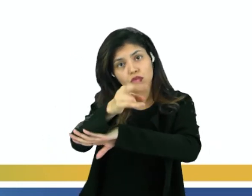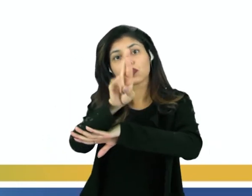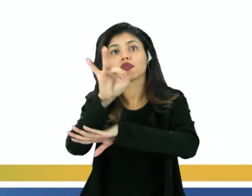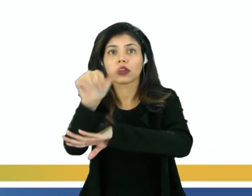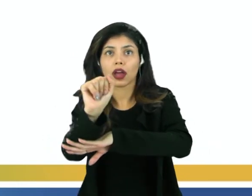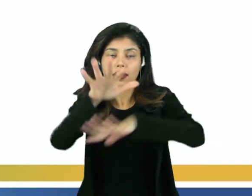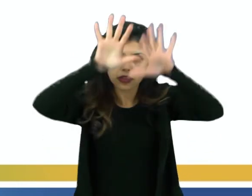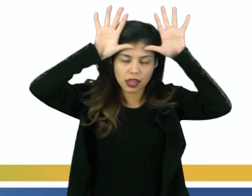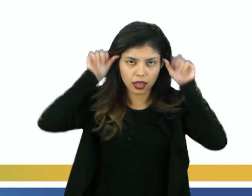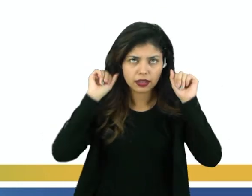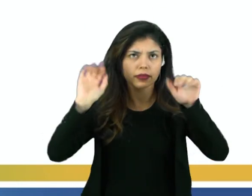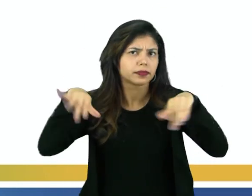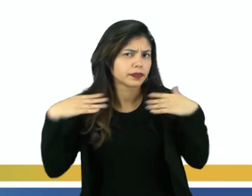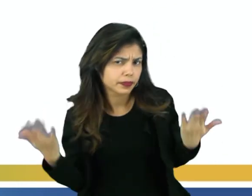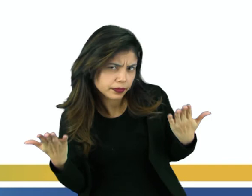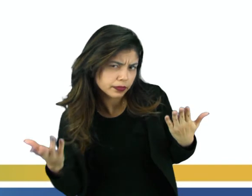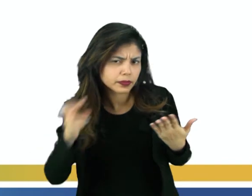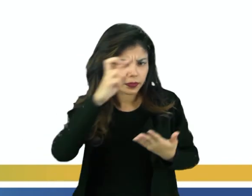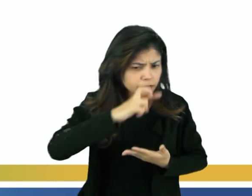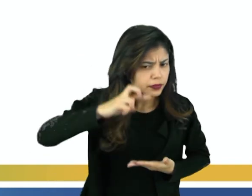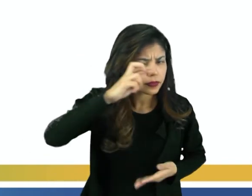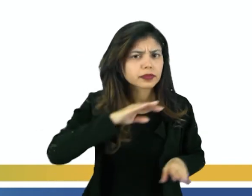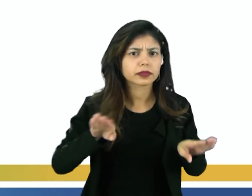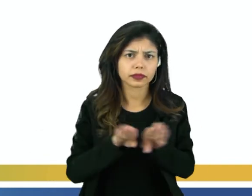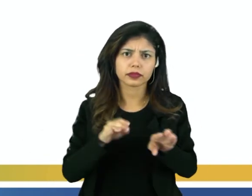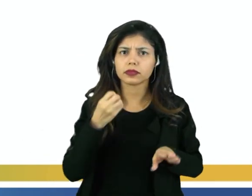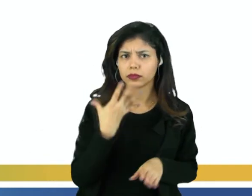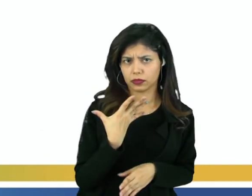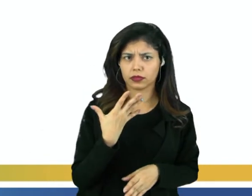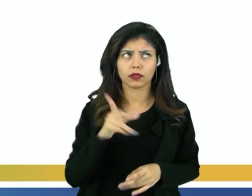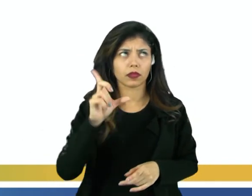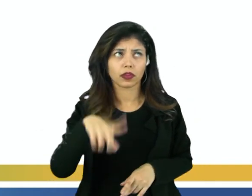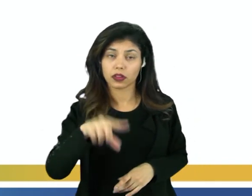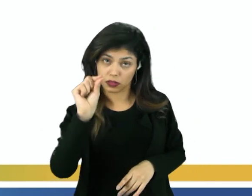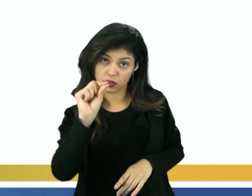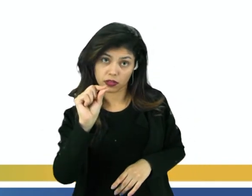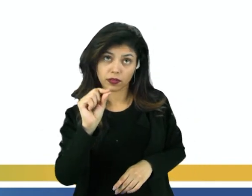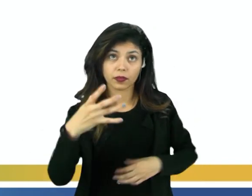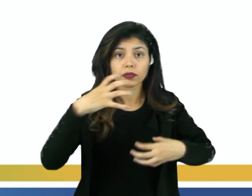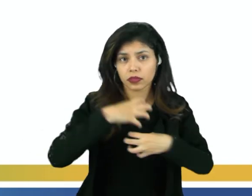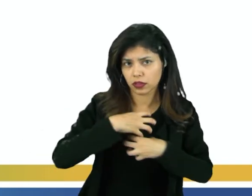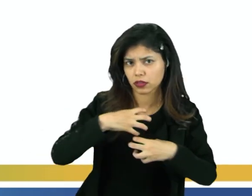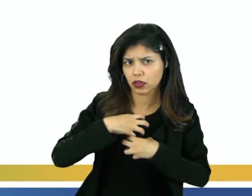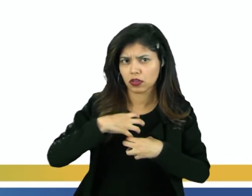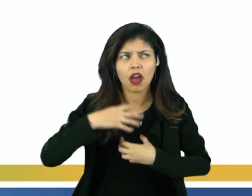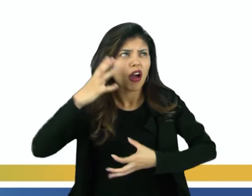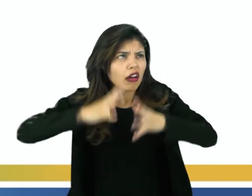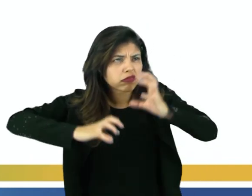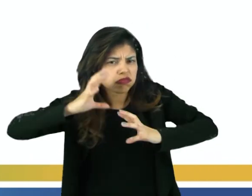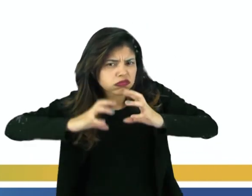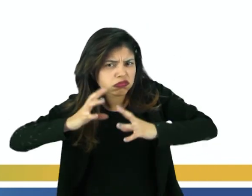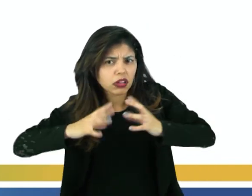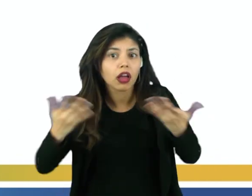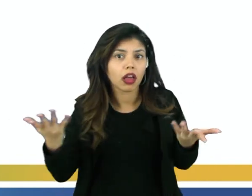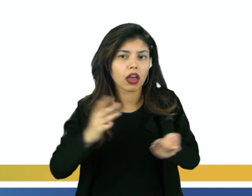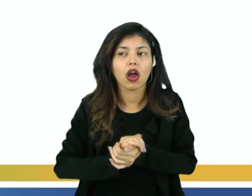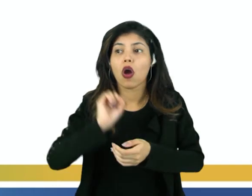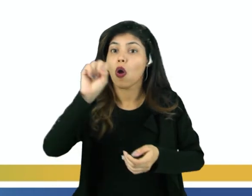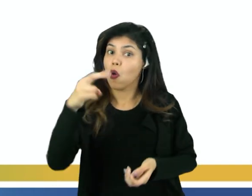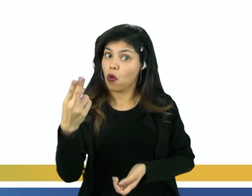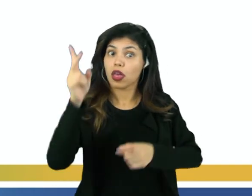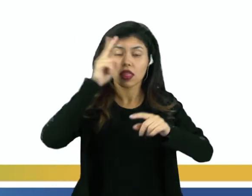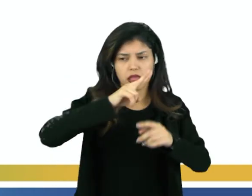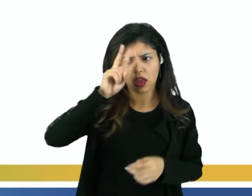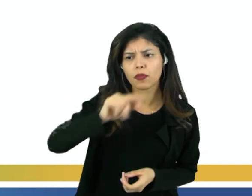e Acre. E aí analisou bem, fez a sua escolha, se sentiu confuso ou lembrou do que havia sido